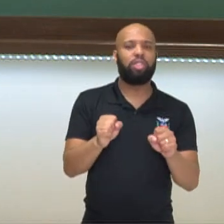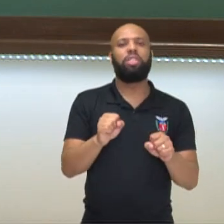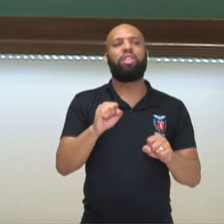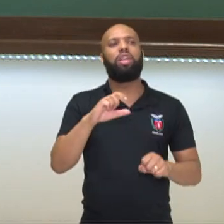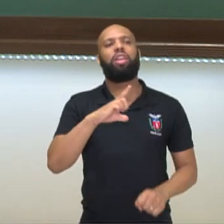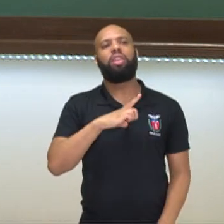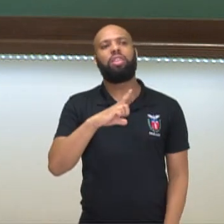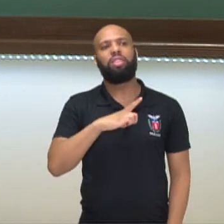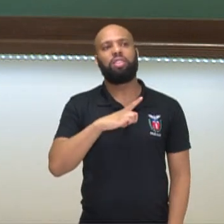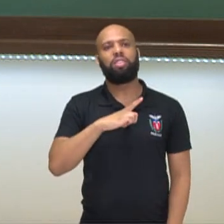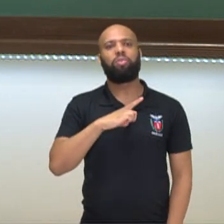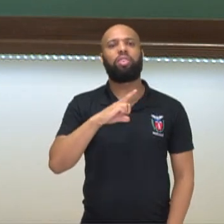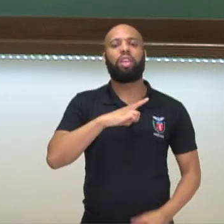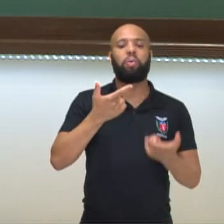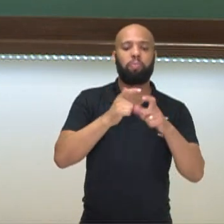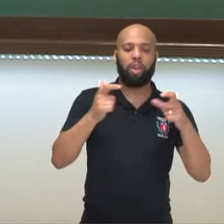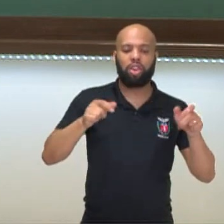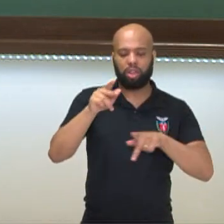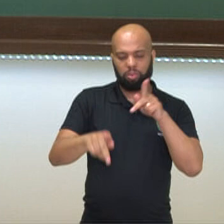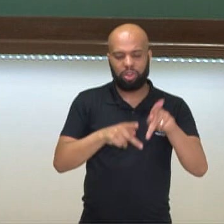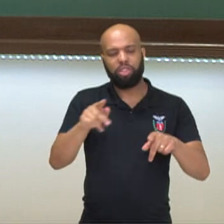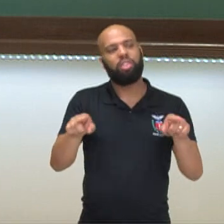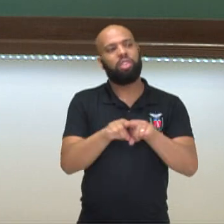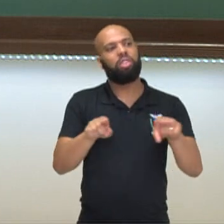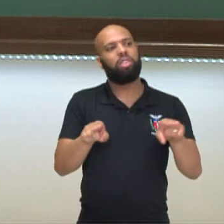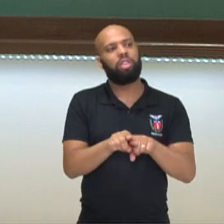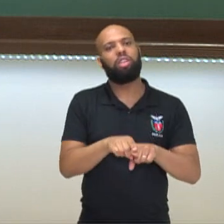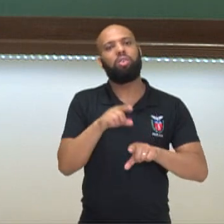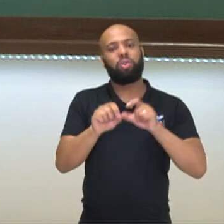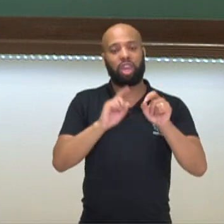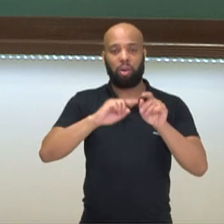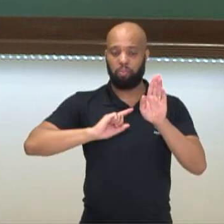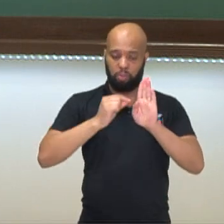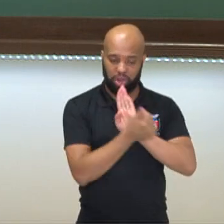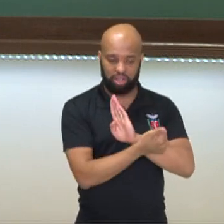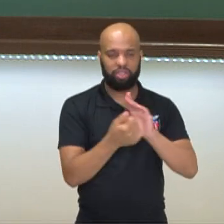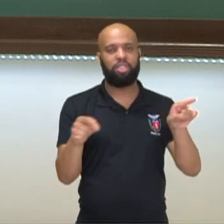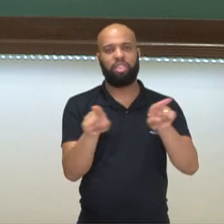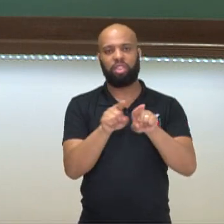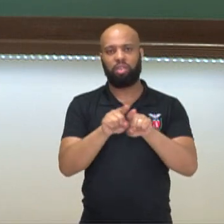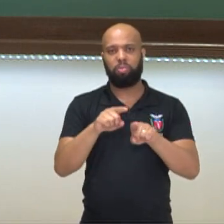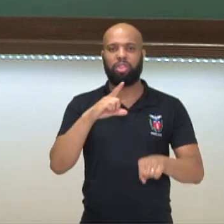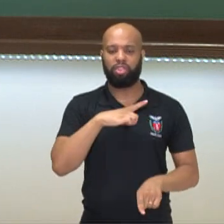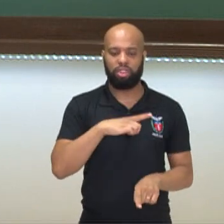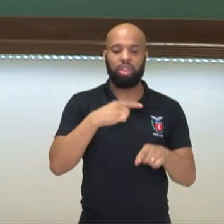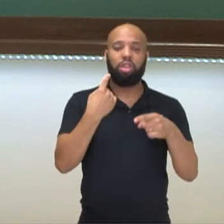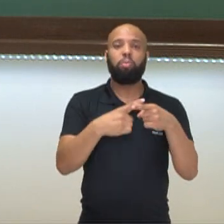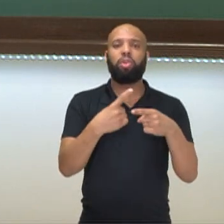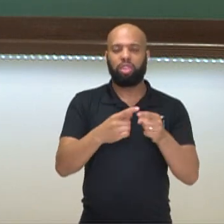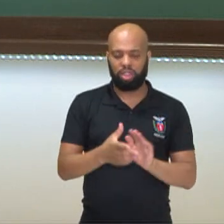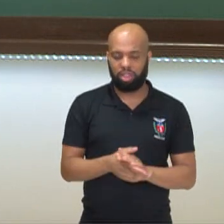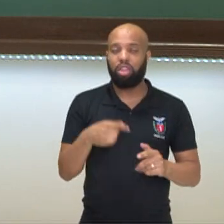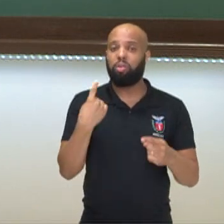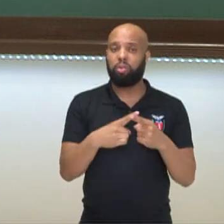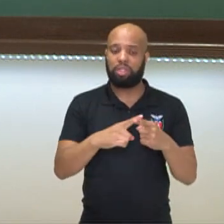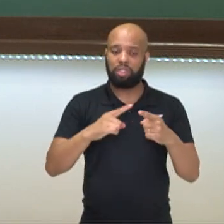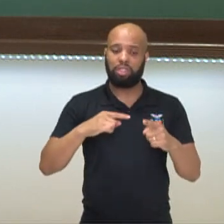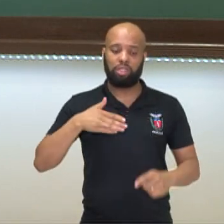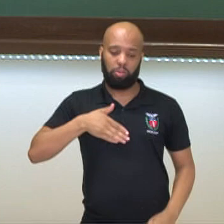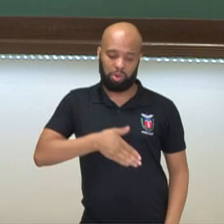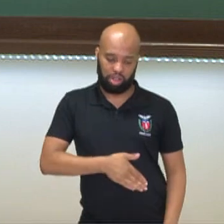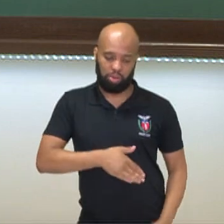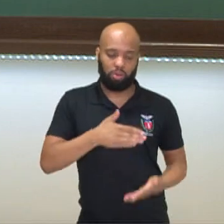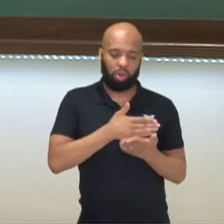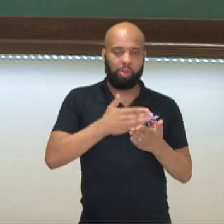tanto para a maioria da população quanto para a burguesia, principalmente pelo ato dele trazer o processo de